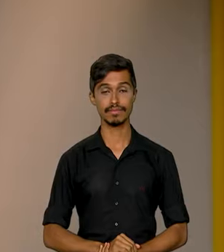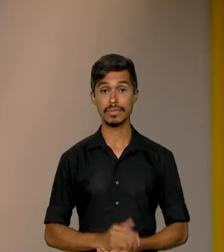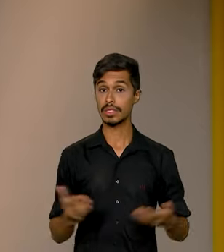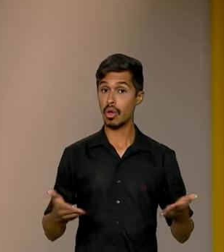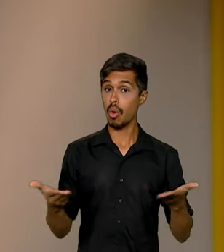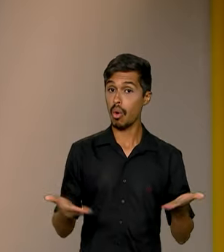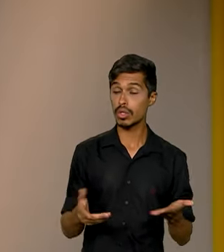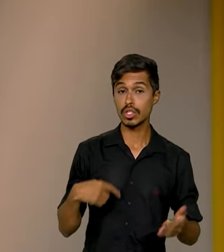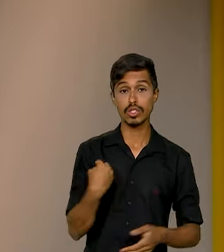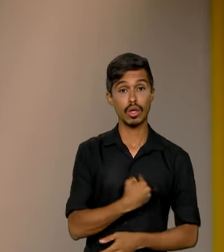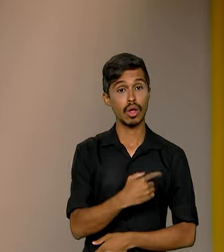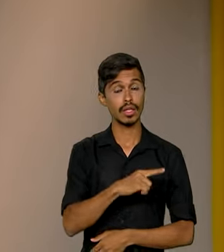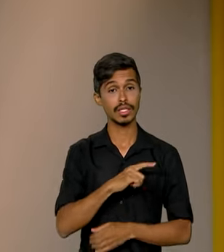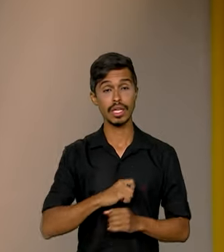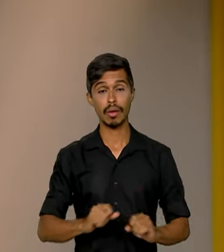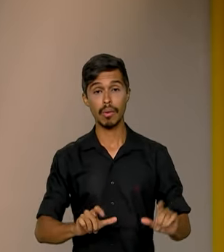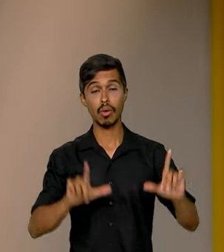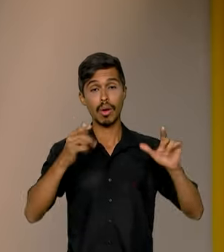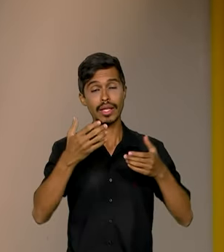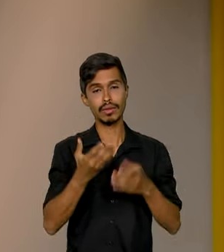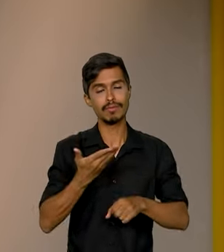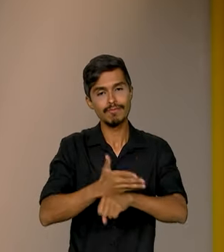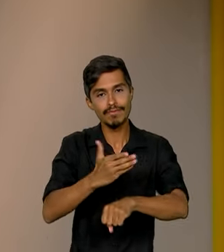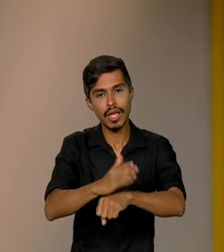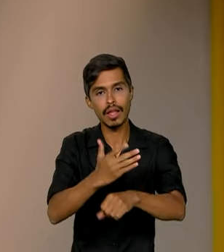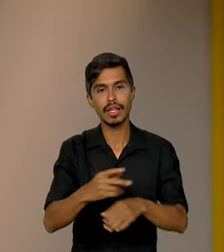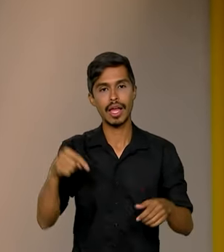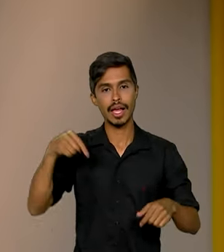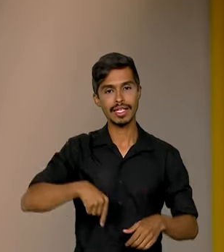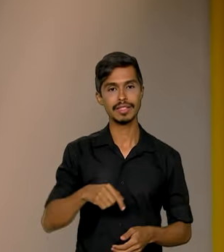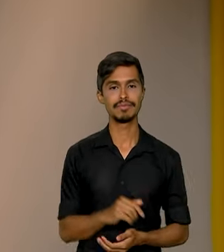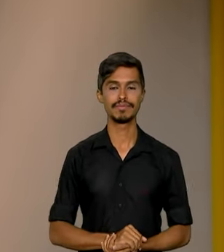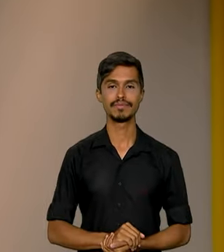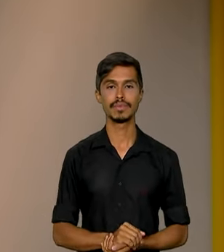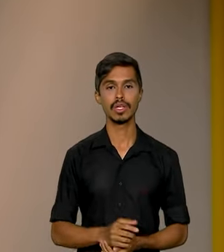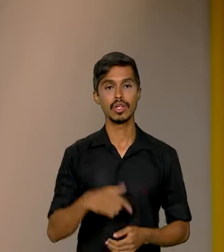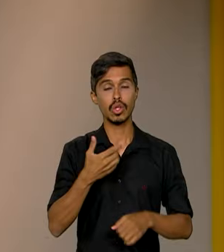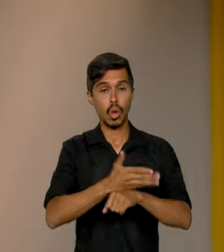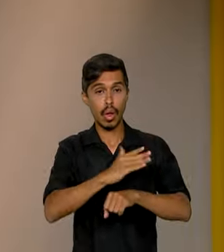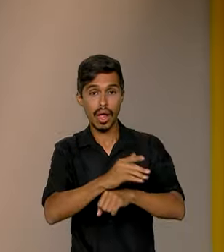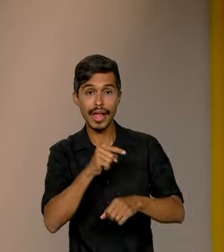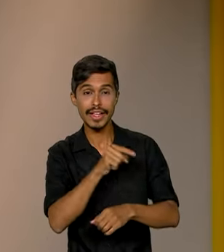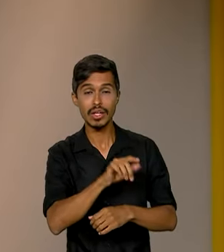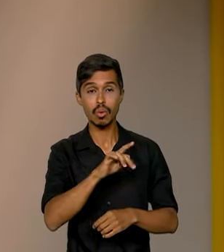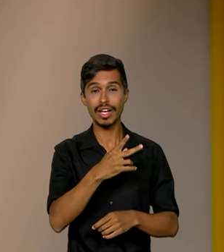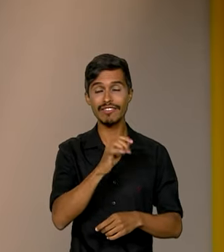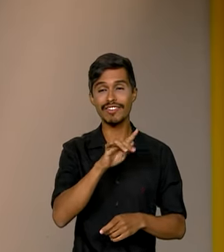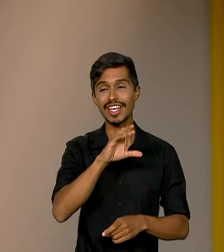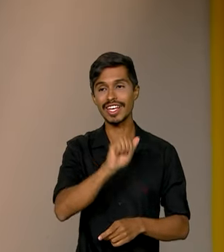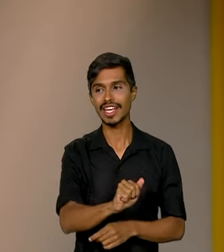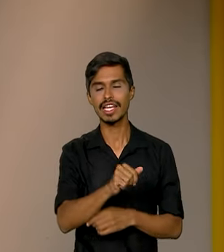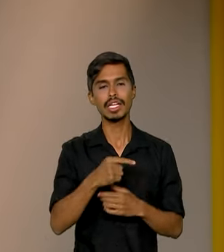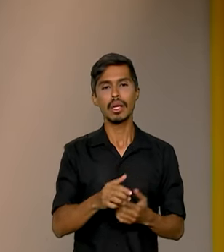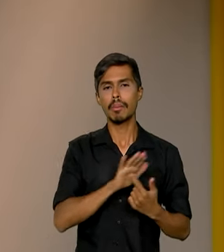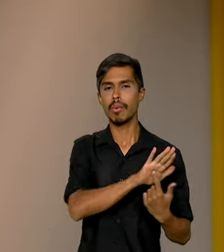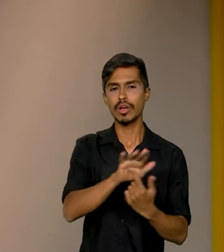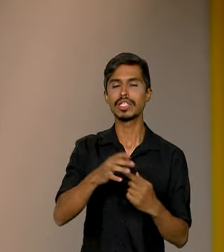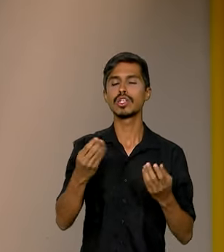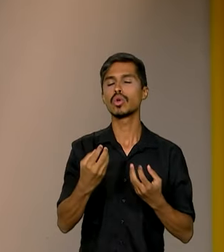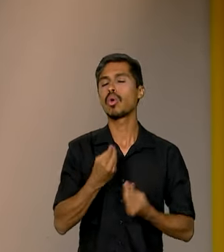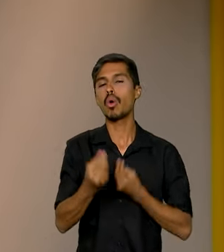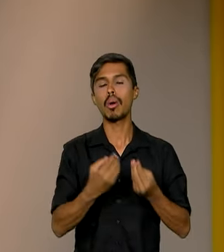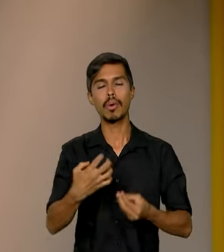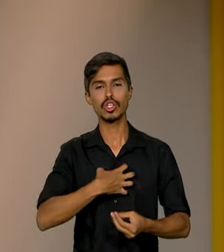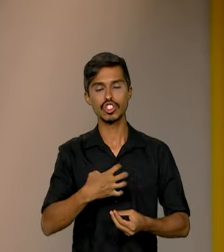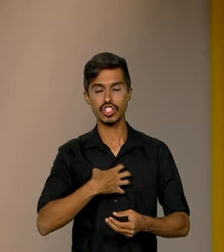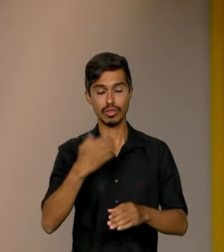E hoje nós temos o quadro Qualifica aqui no Brasil em Dia. O Qualifica mostra para você diversas oportunidades de capacitação